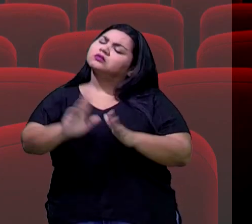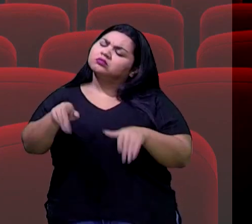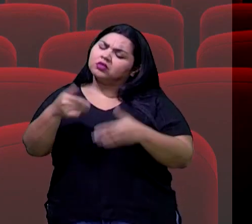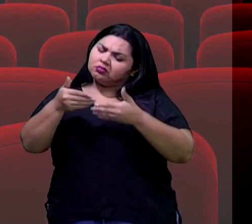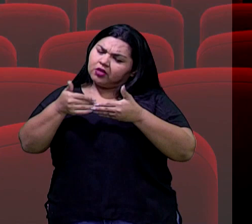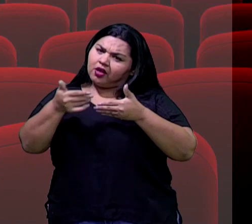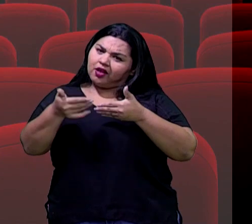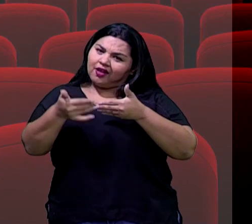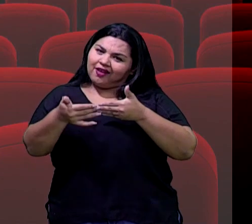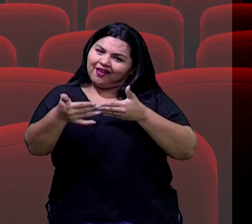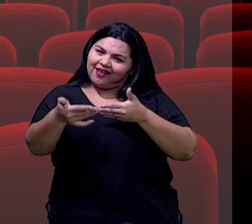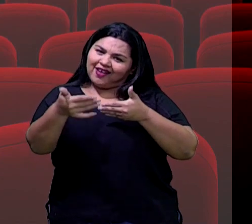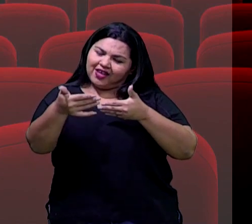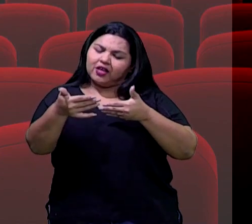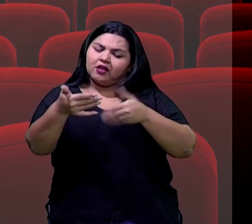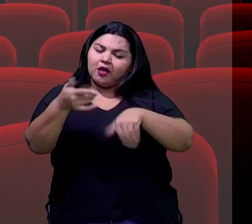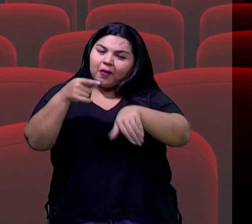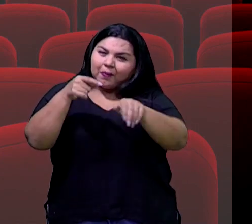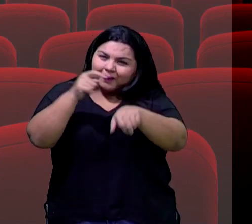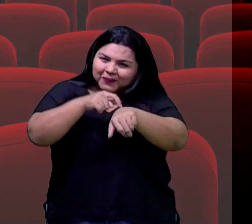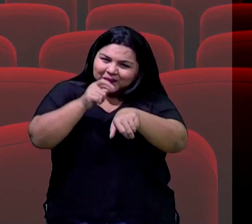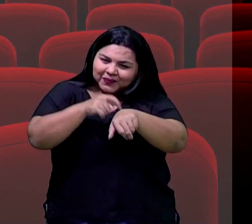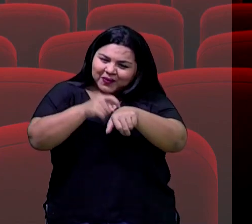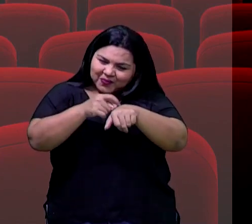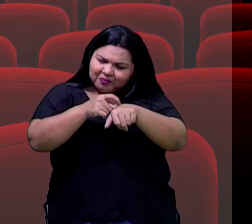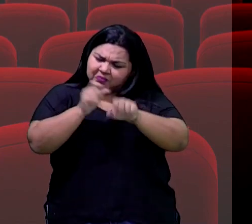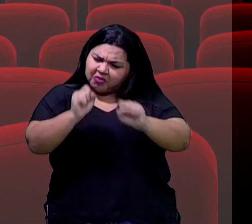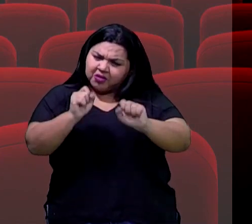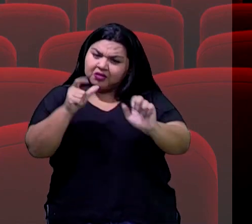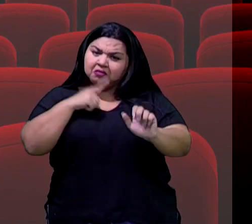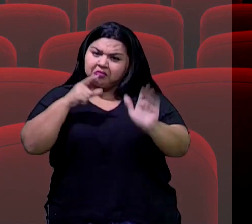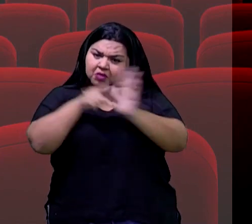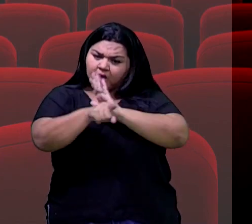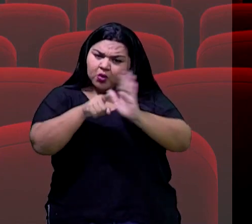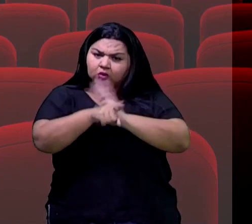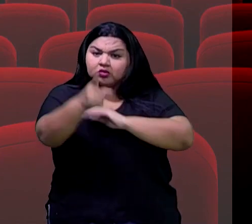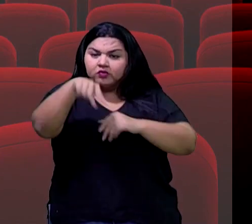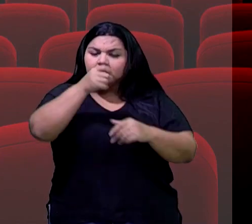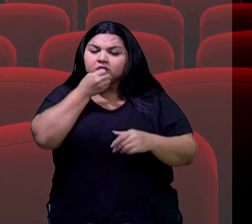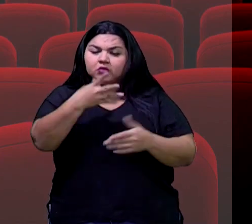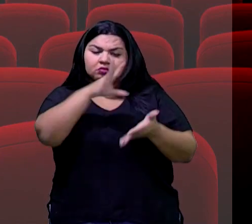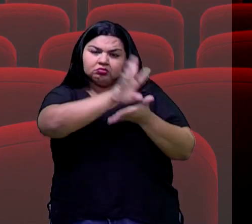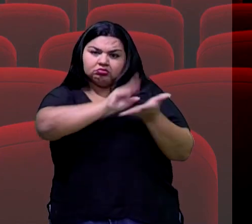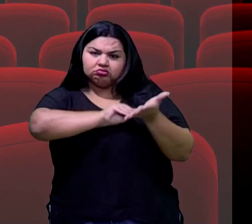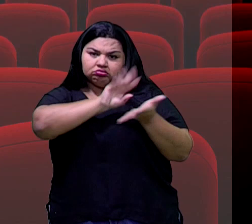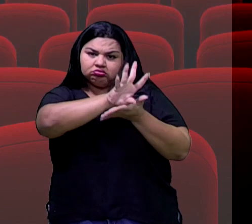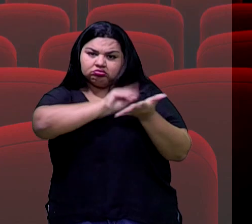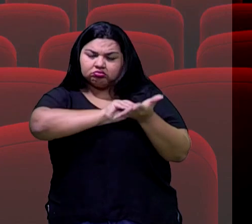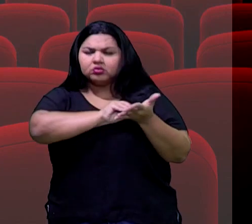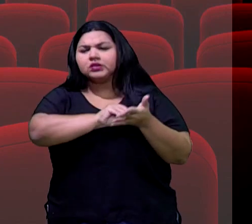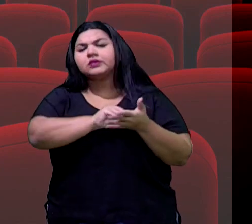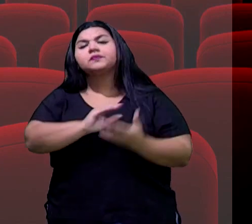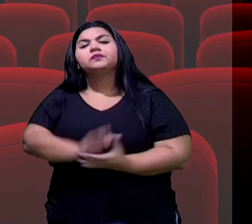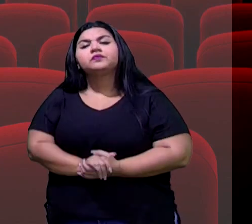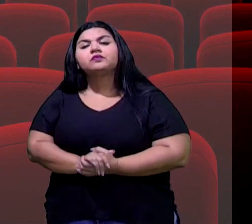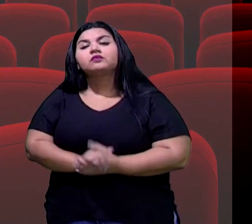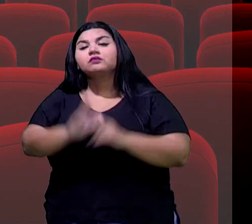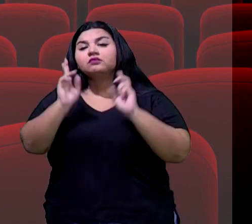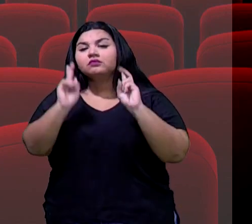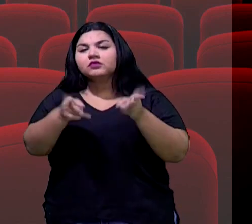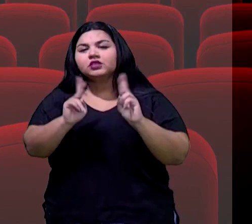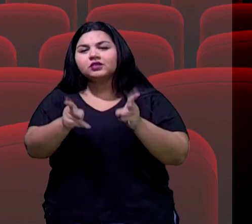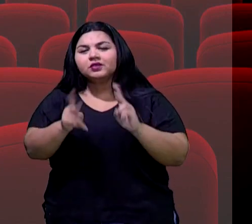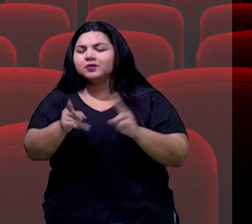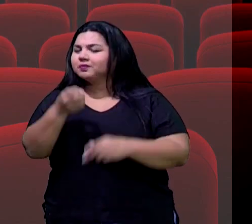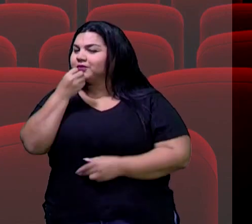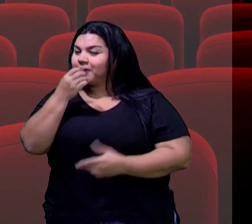apresentação, a gente vai ter algumas perguntas e é interessante que vocês também anotem, tá bom? Então, mantenham sempre aí perto de vocês, o